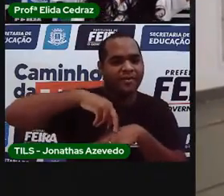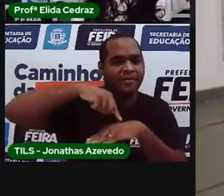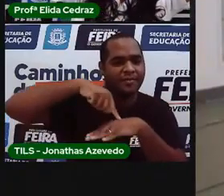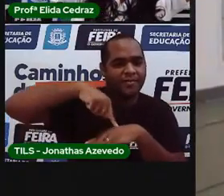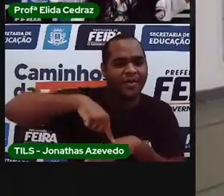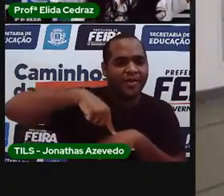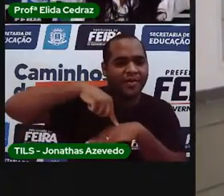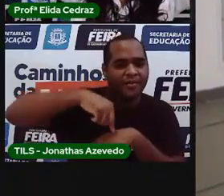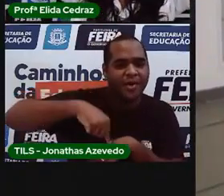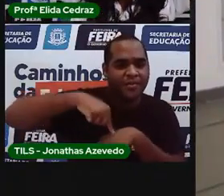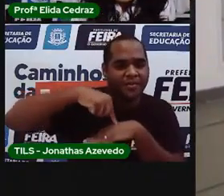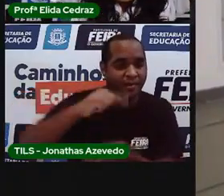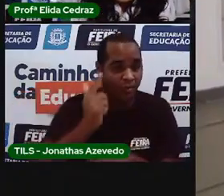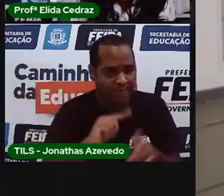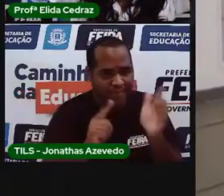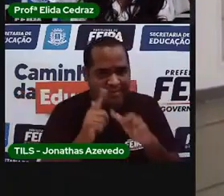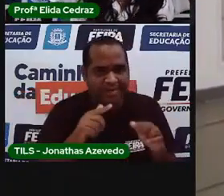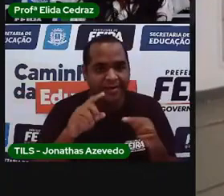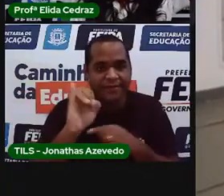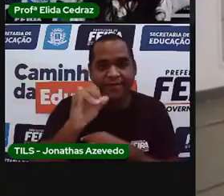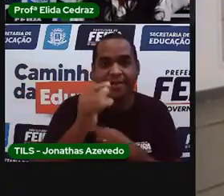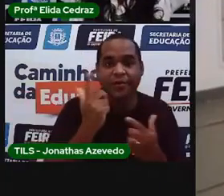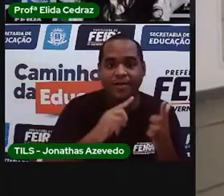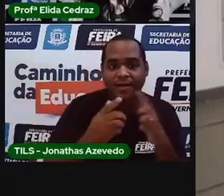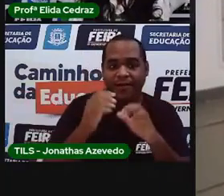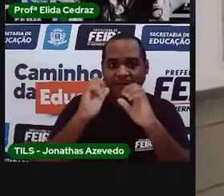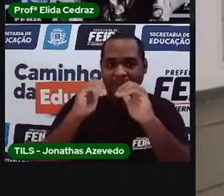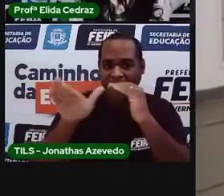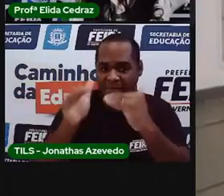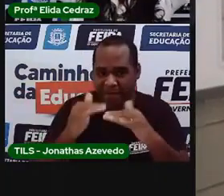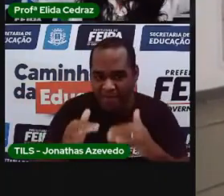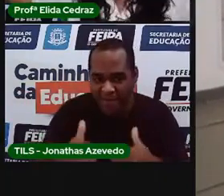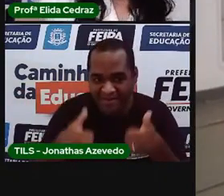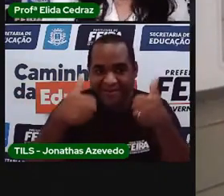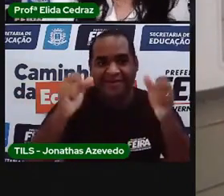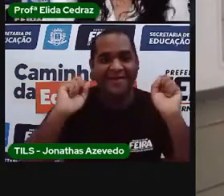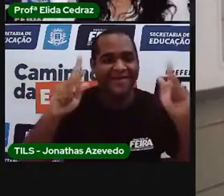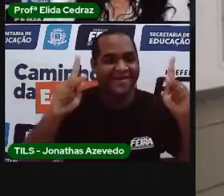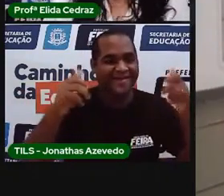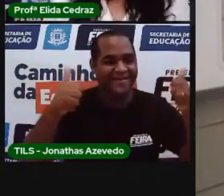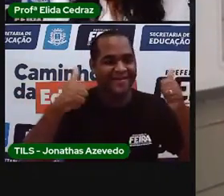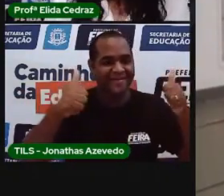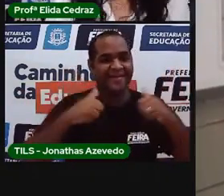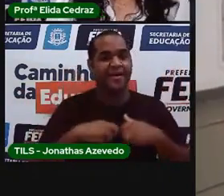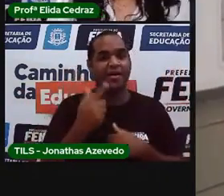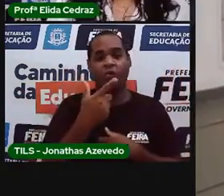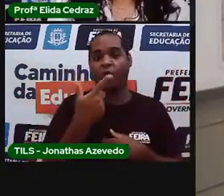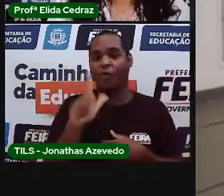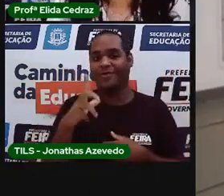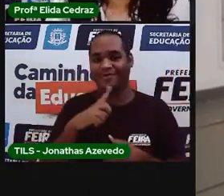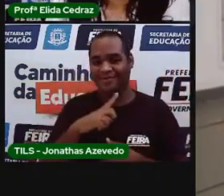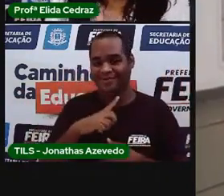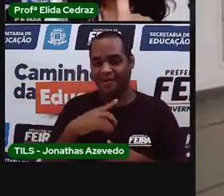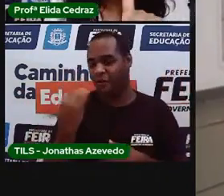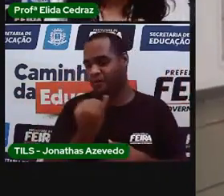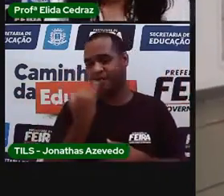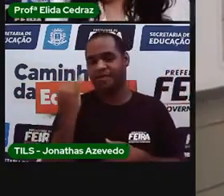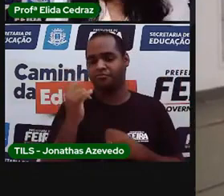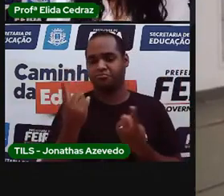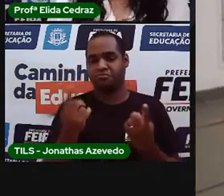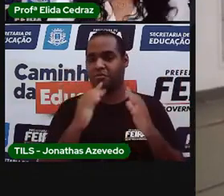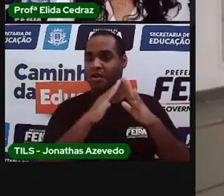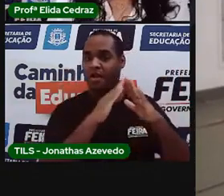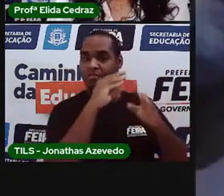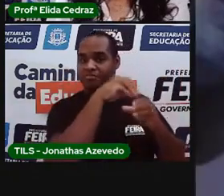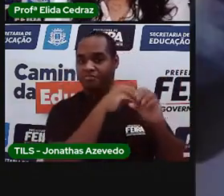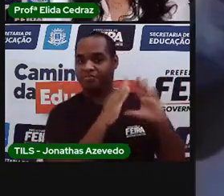para ver se você consegue. Se você conseguir, comenta aqui depois para proler, tá bom? Vamos para o próximo movimento. Esse a gente não pode fazer